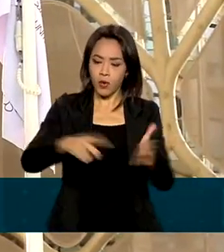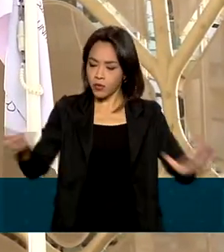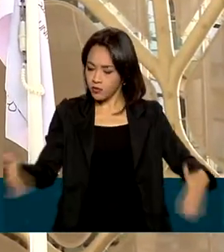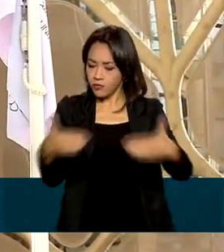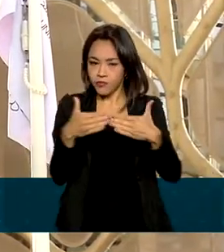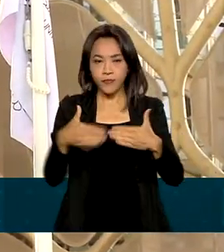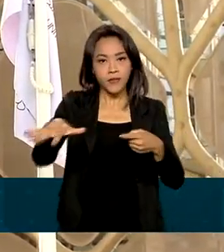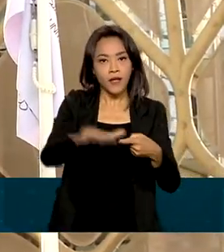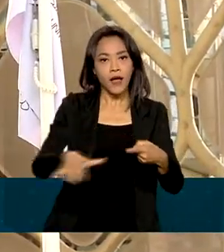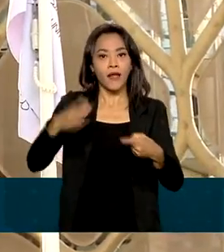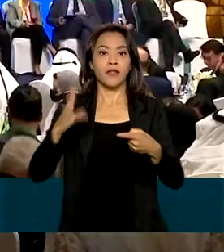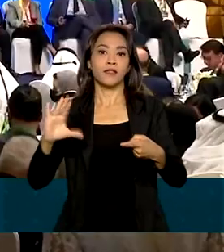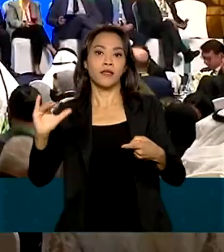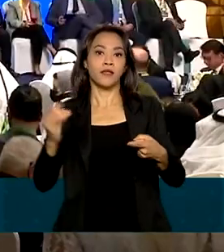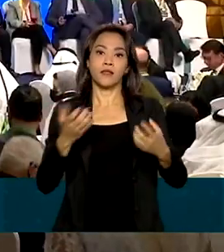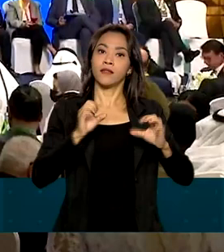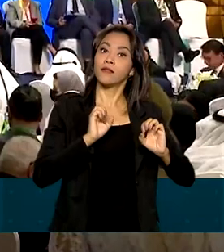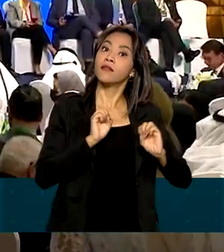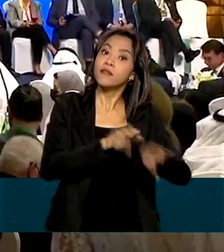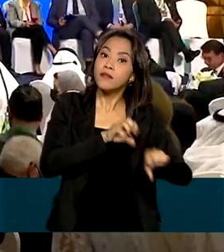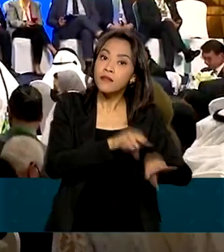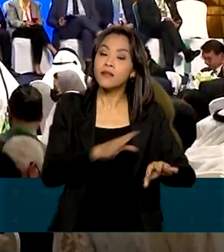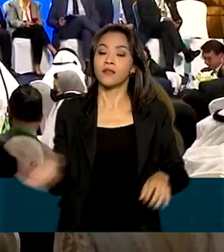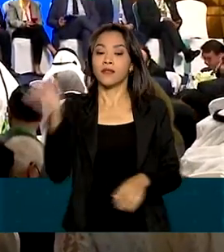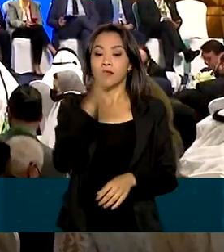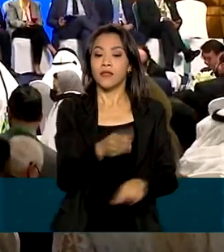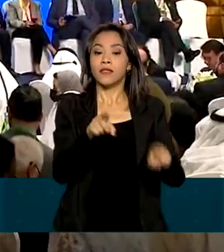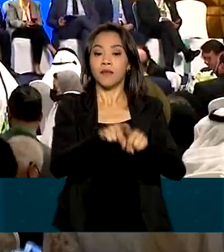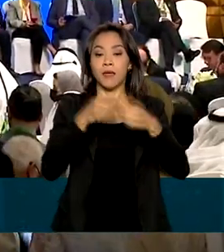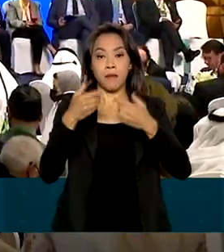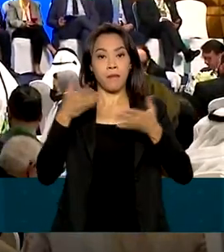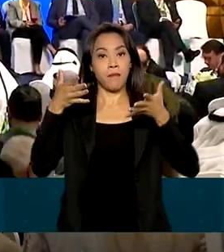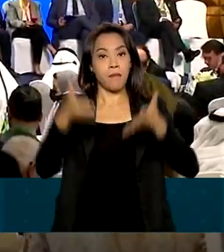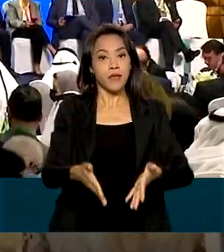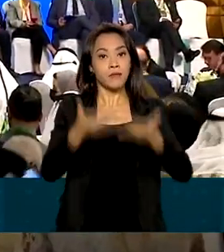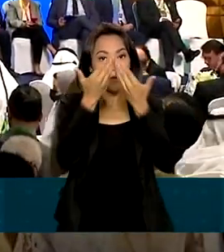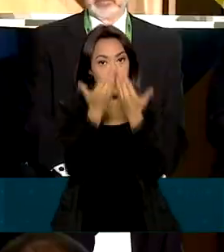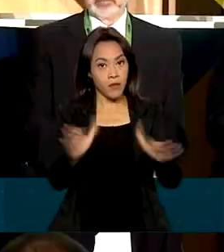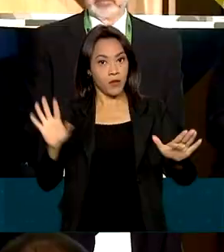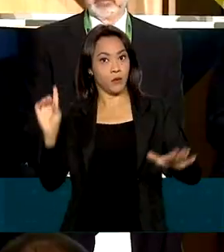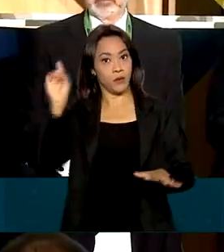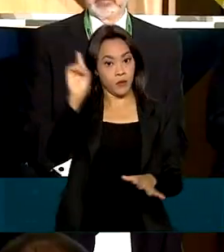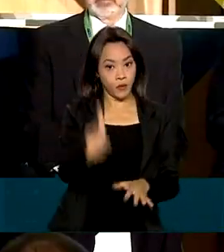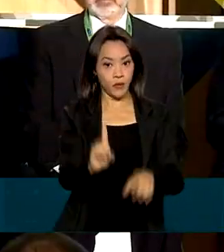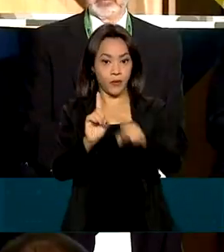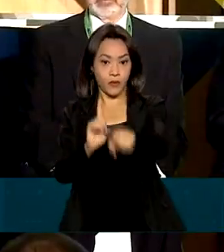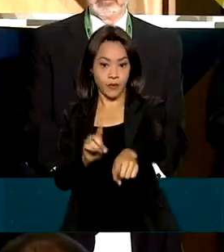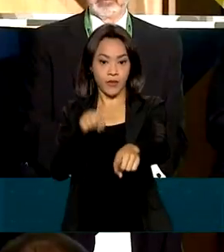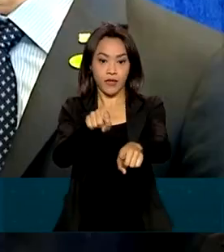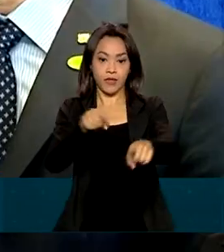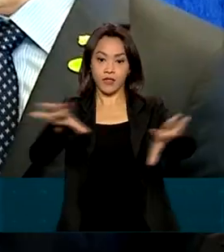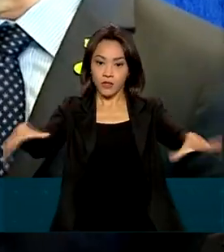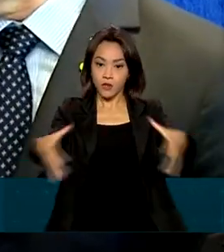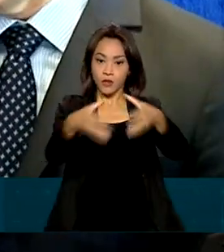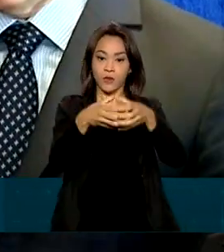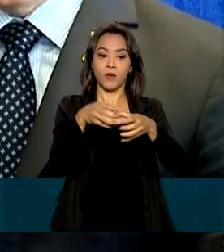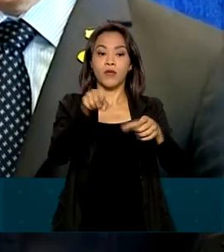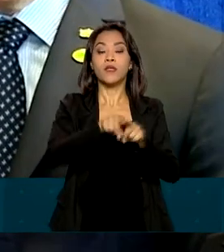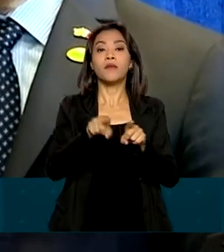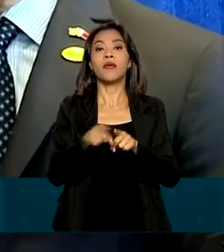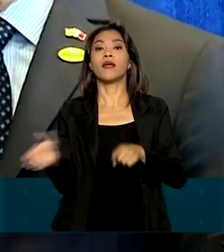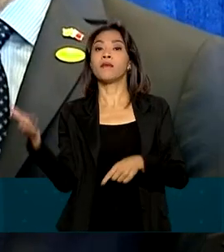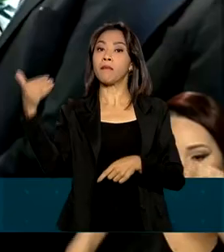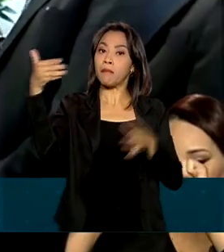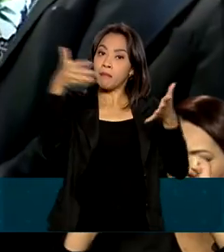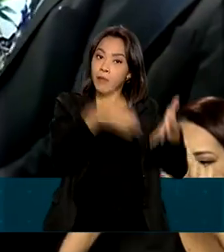de educação e ciência. Ele também participou da abertura do Fórum de Investimentos Brasil Emirados e da cerimônia de